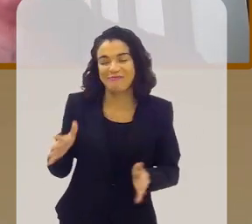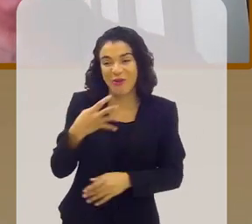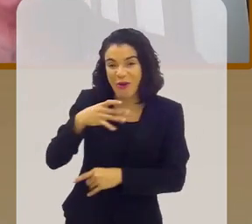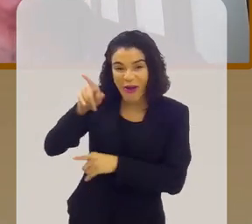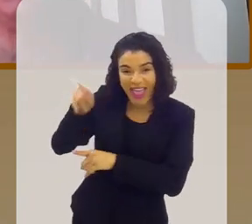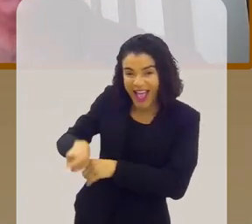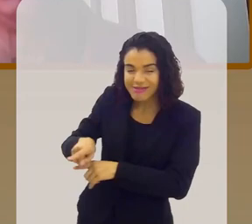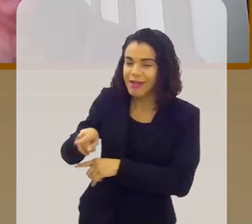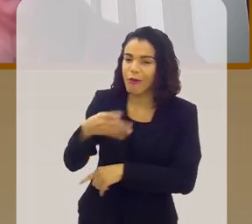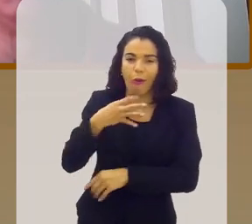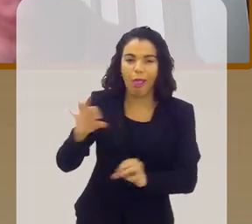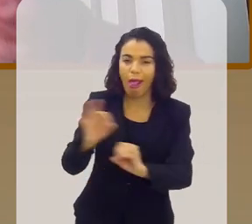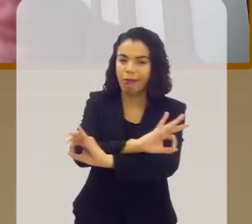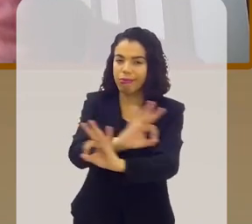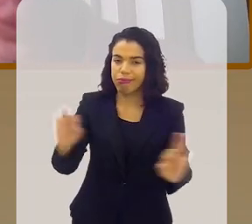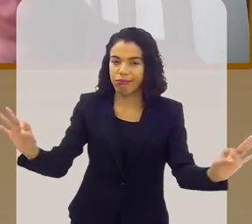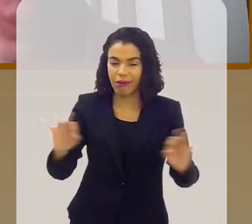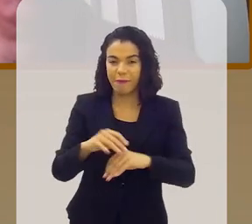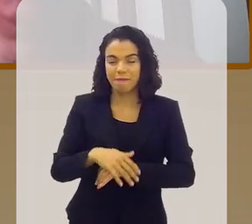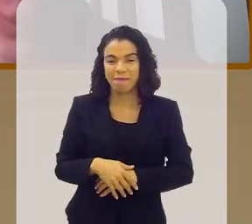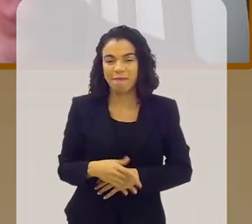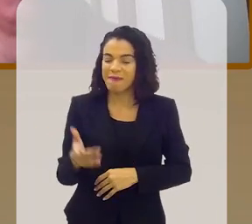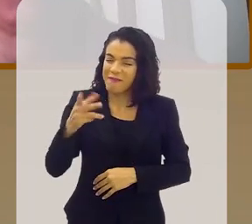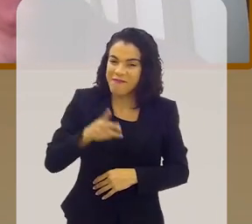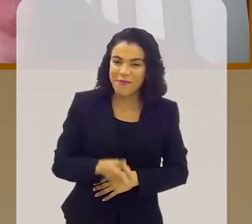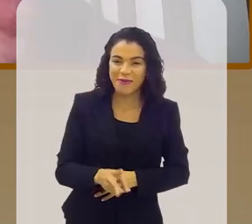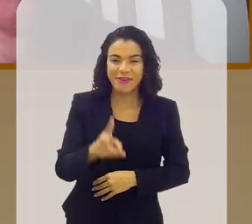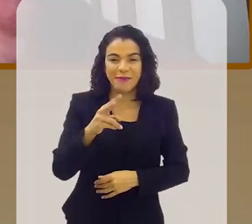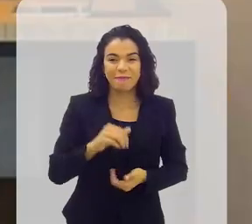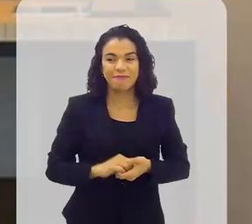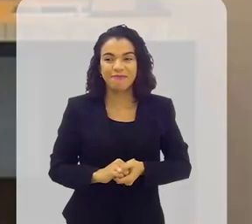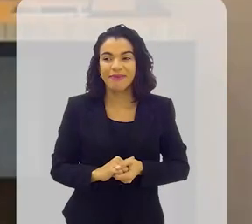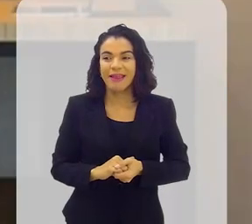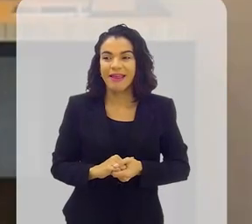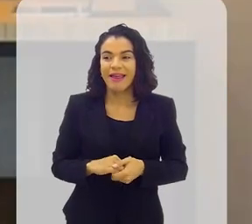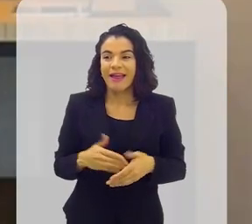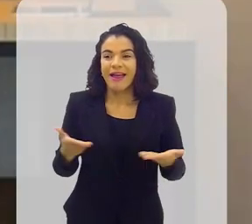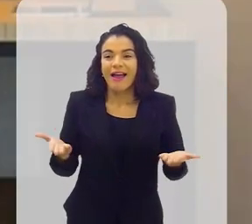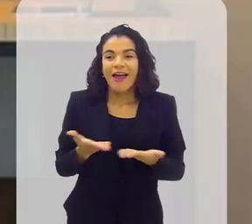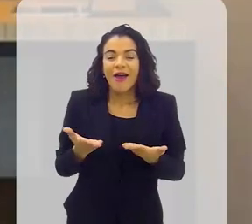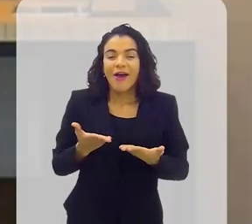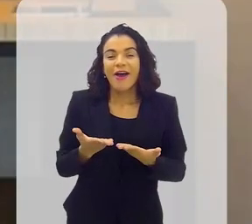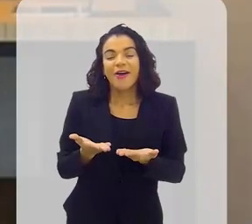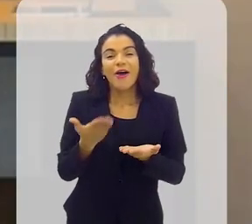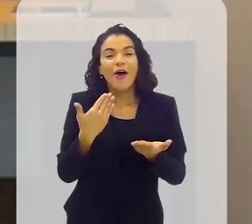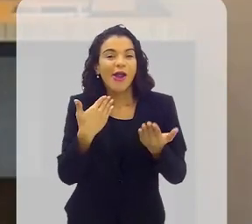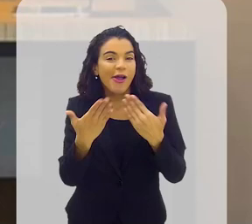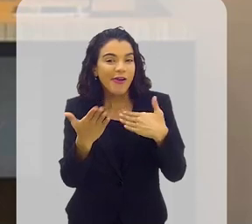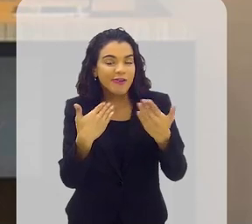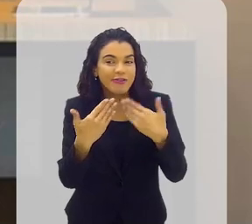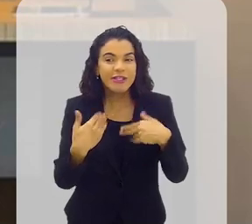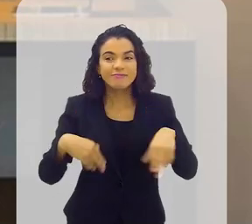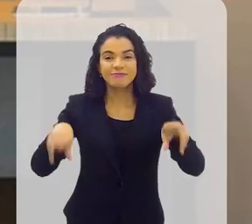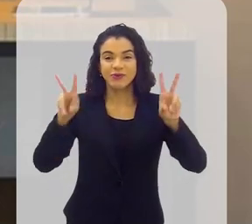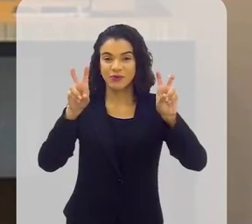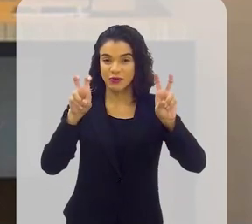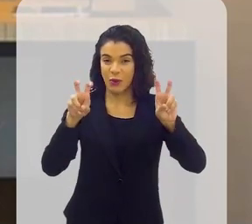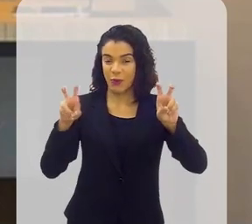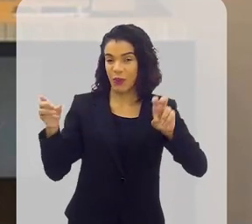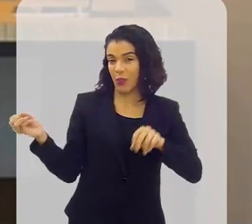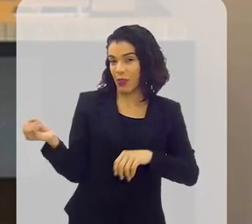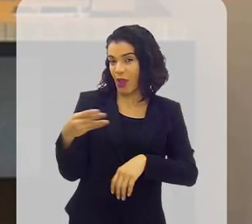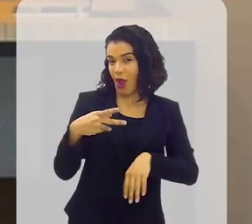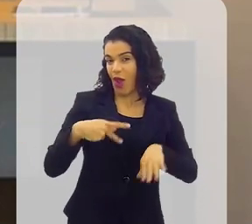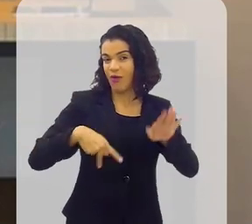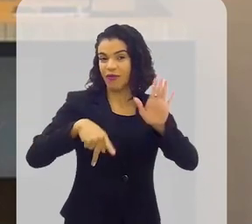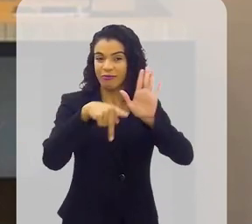Ludmilla, não conhece ninguém. E vamos lá. Agora, vamos falar sobre os novos